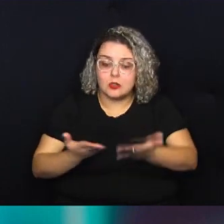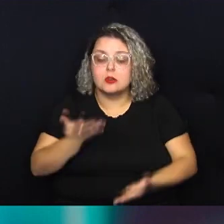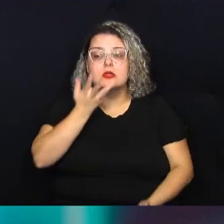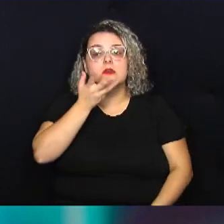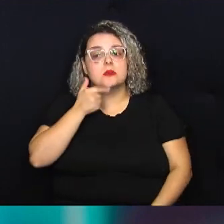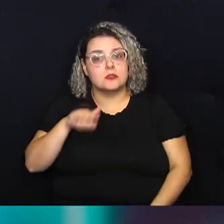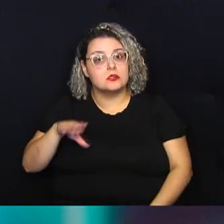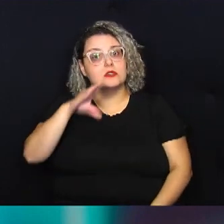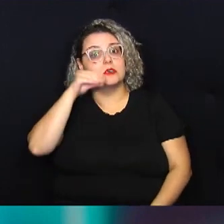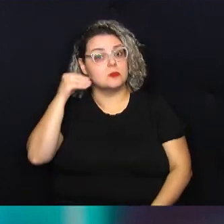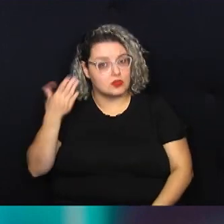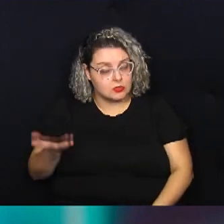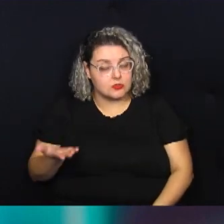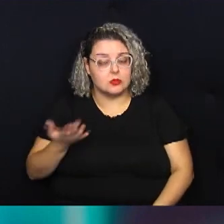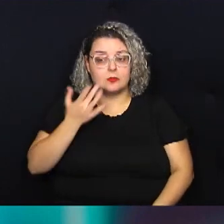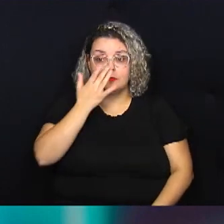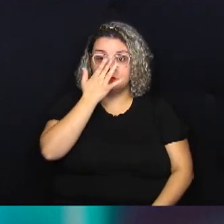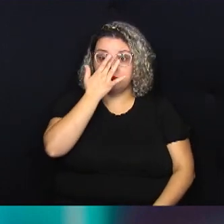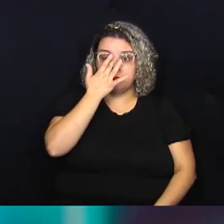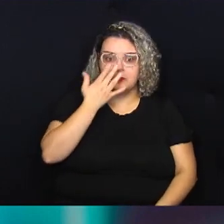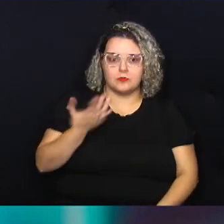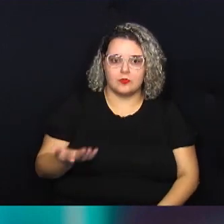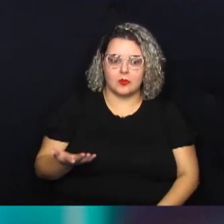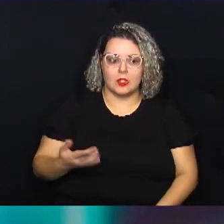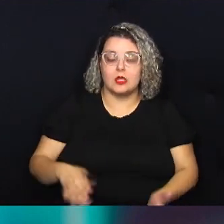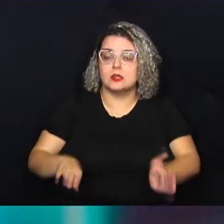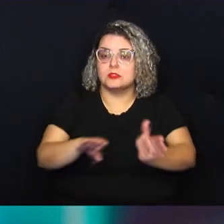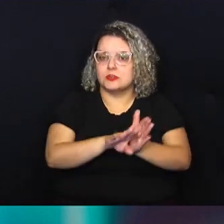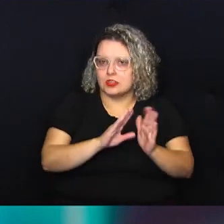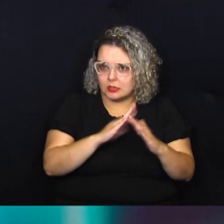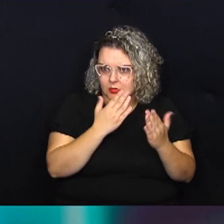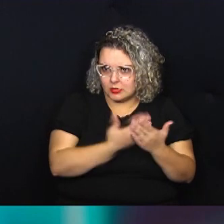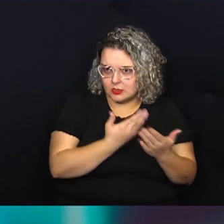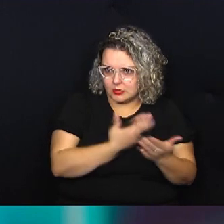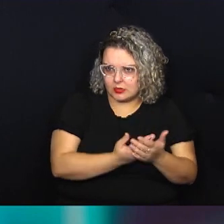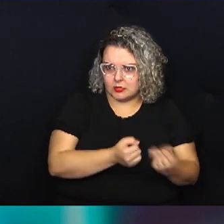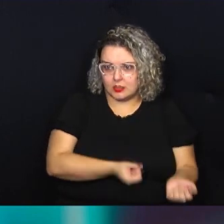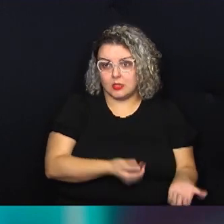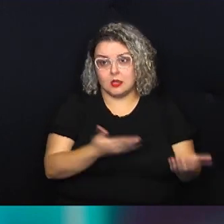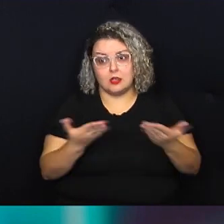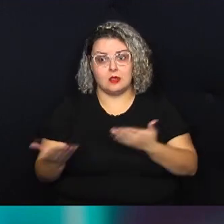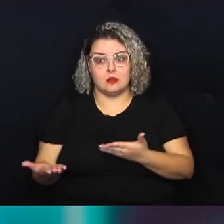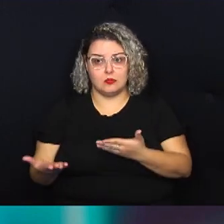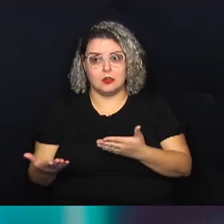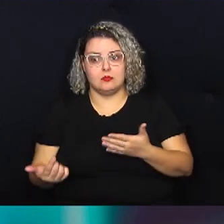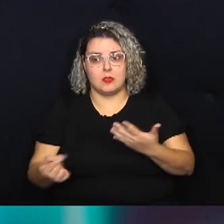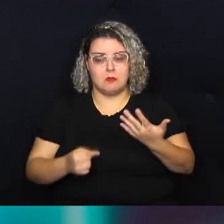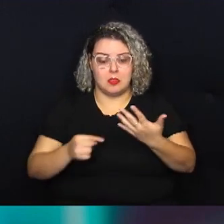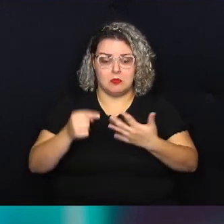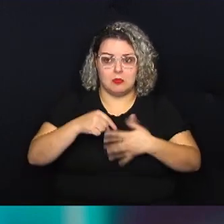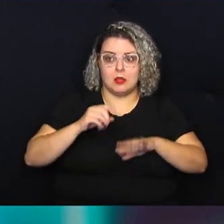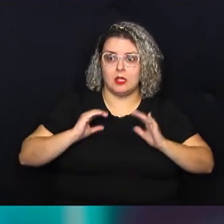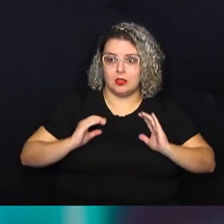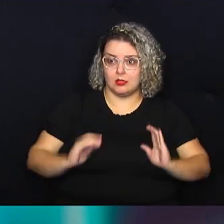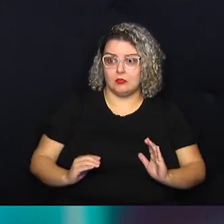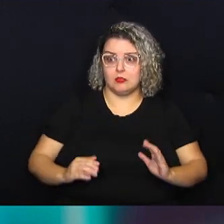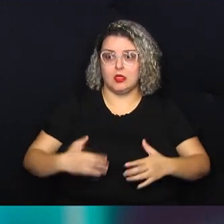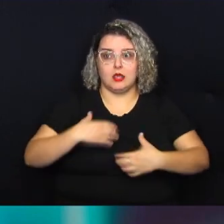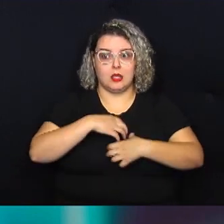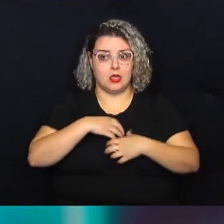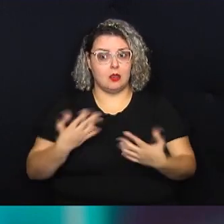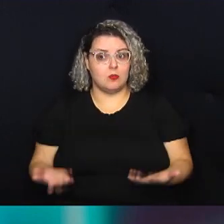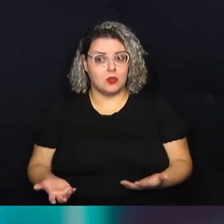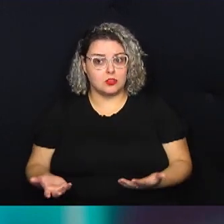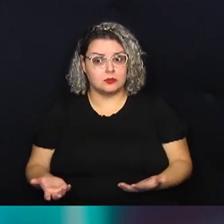dos adolescentes, que eles chegam nas escolas apresentando questões comportamentais, questões emocionais,